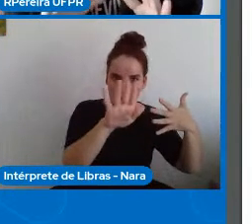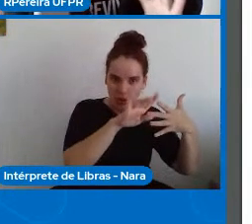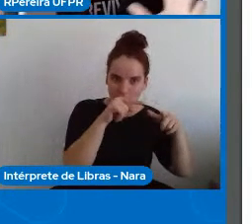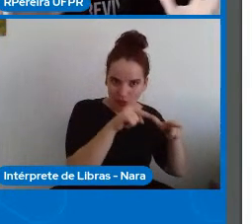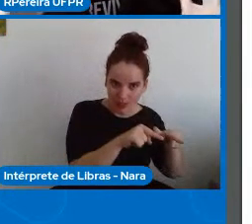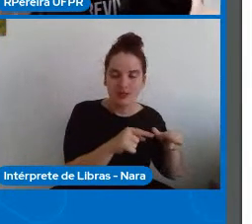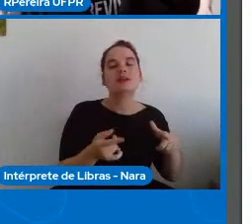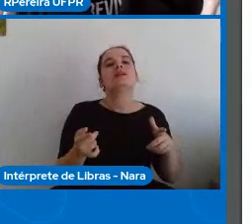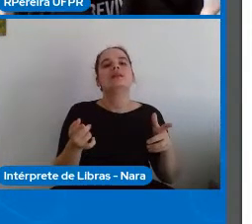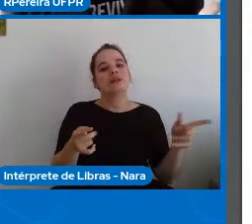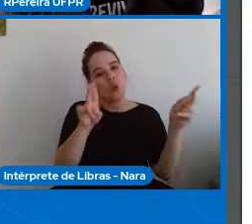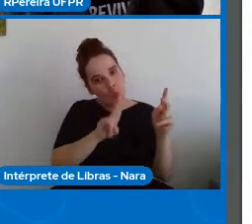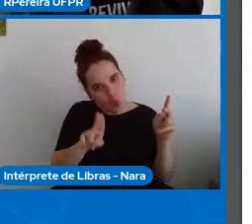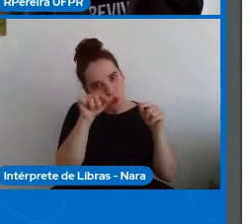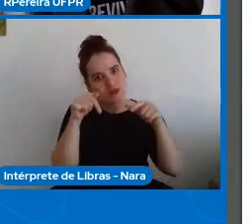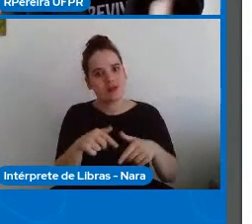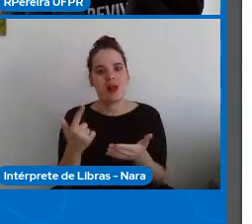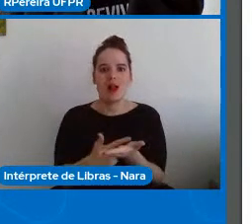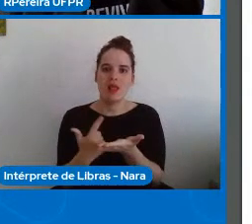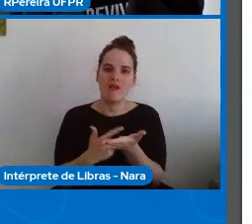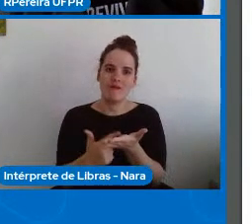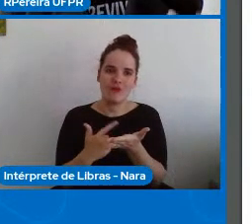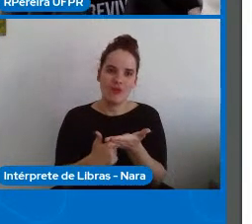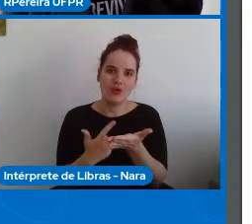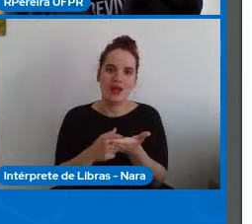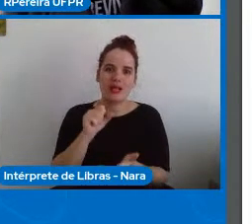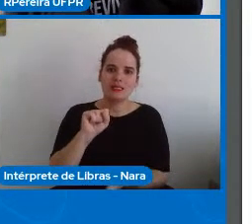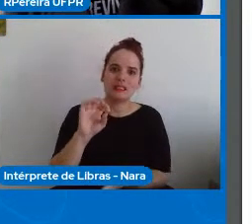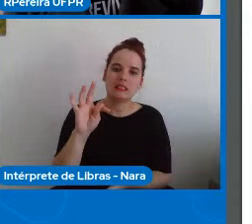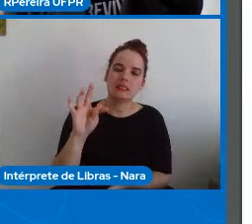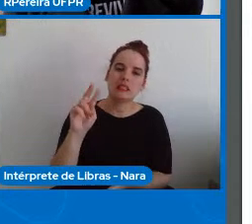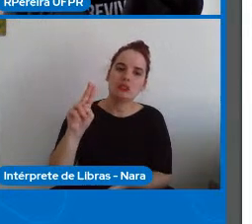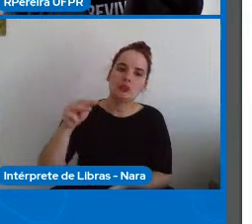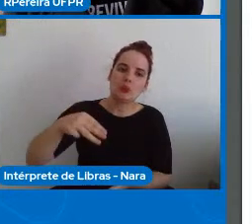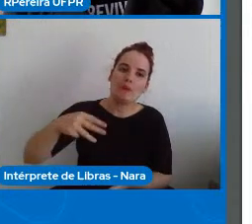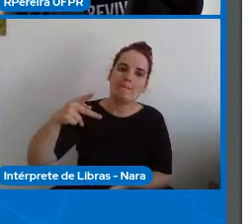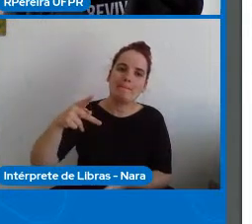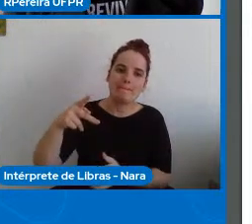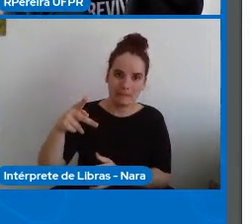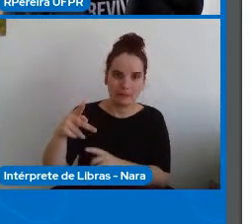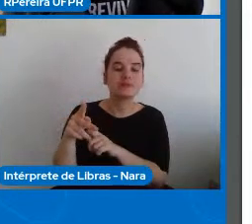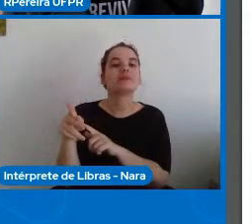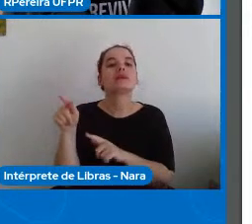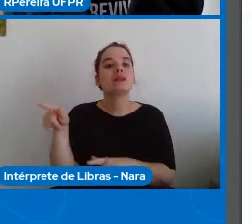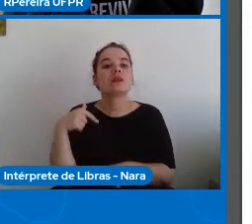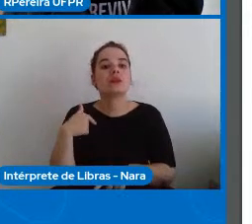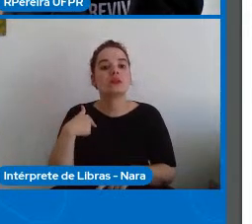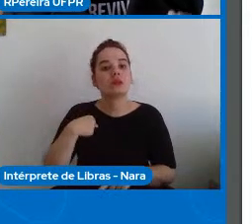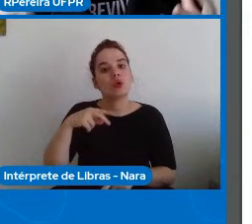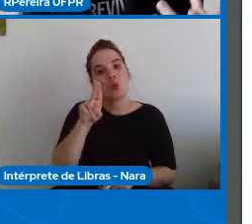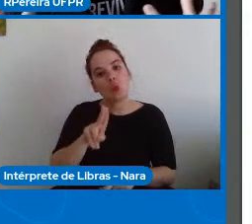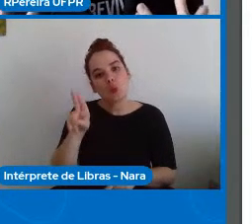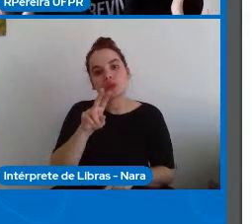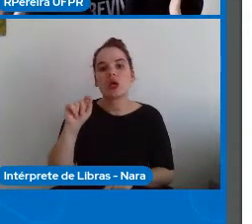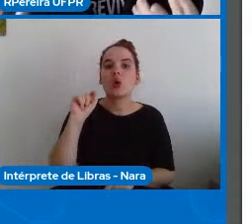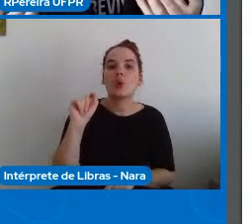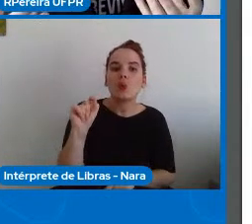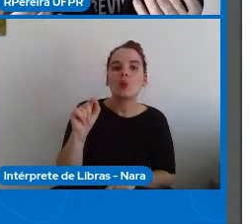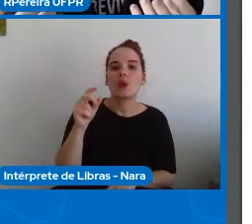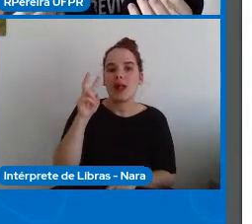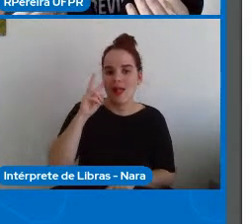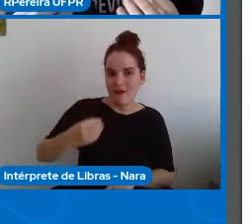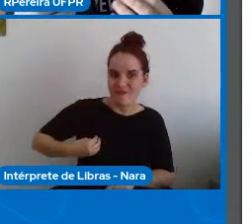lida ele reconhece a realidade de uma perspectiva subjetiva ele foca